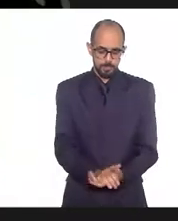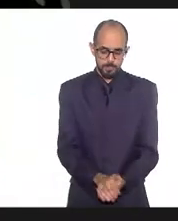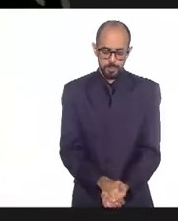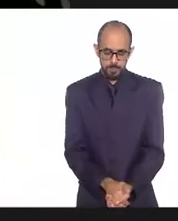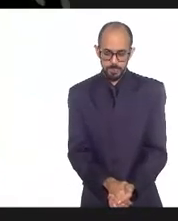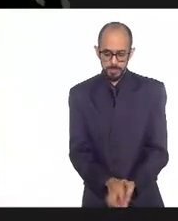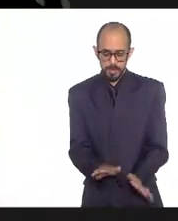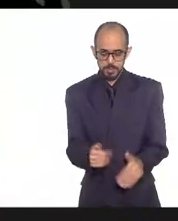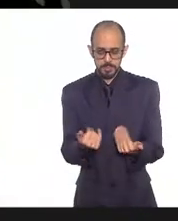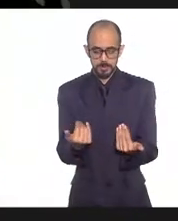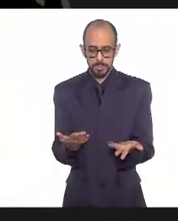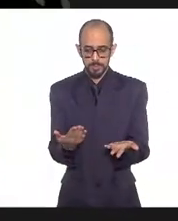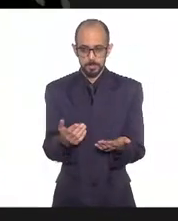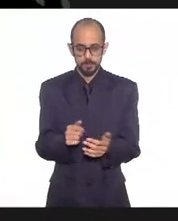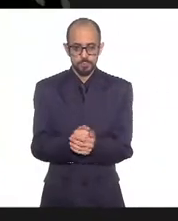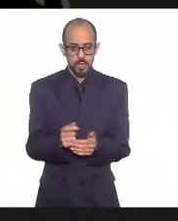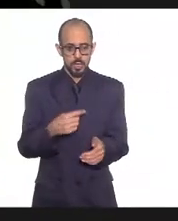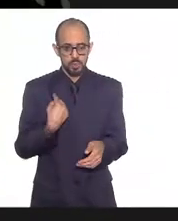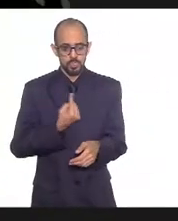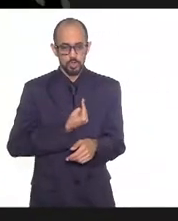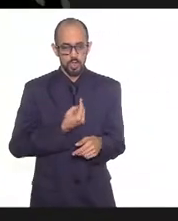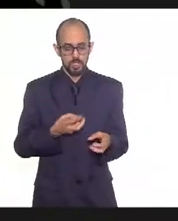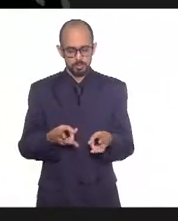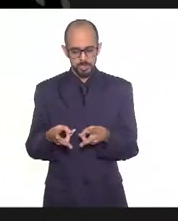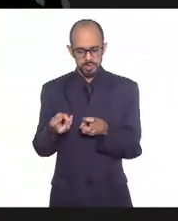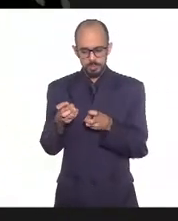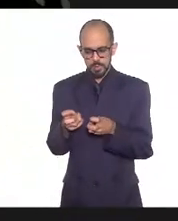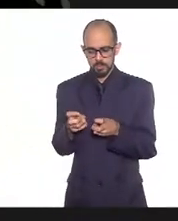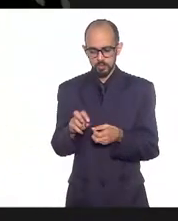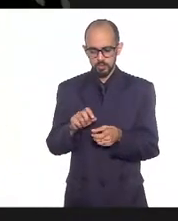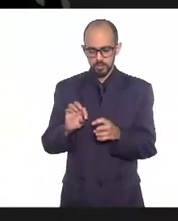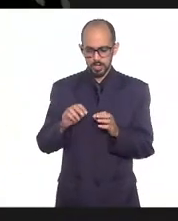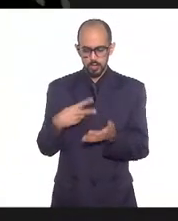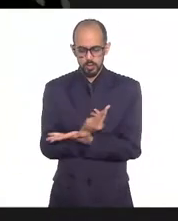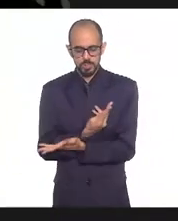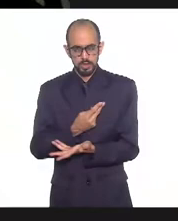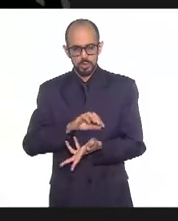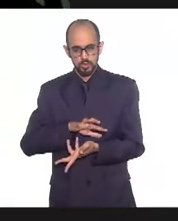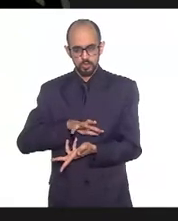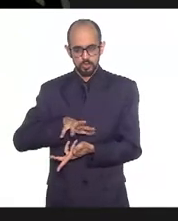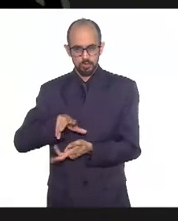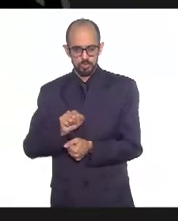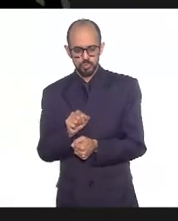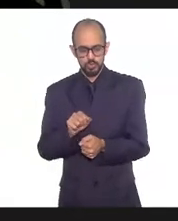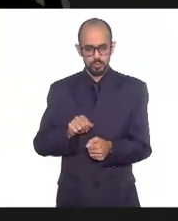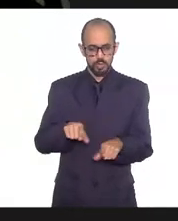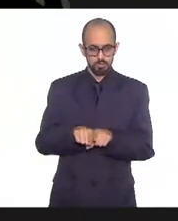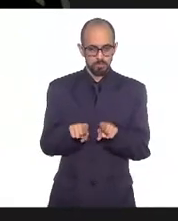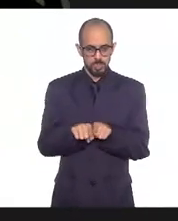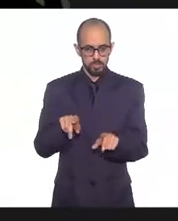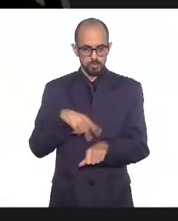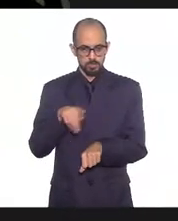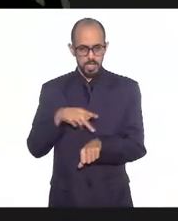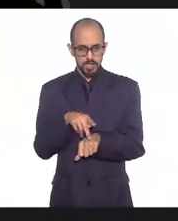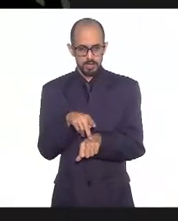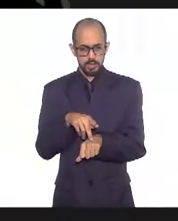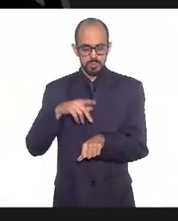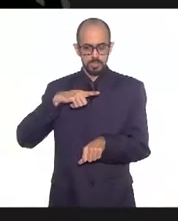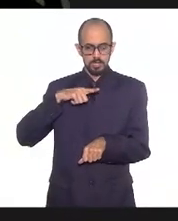E aí, a gente, olhando para o que o mundo tem feito e os países que estão tendo os